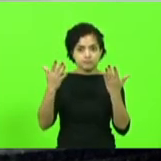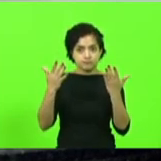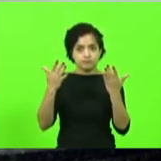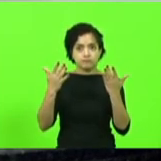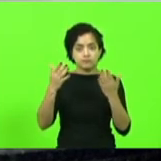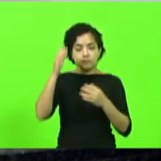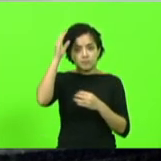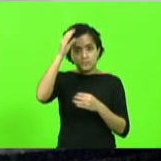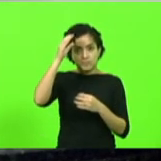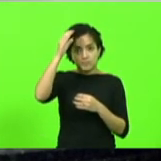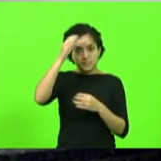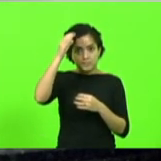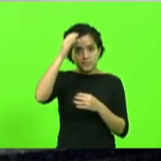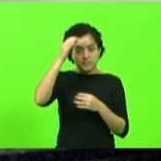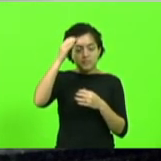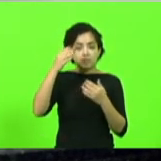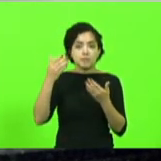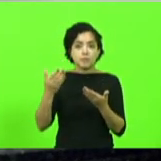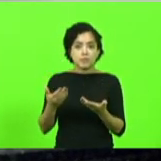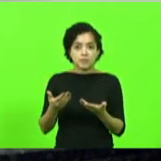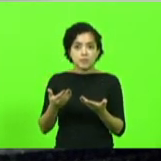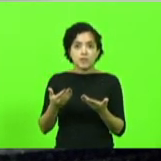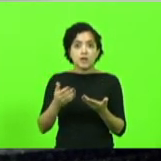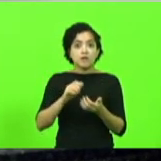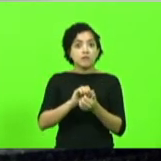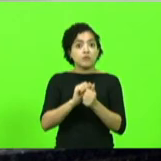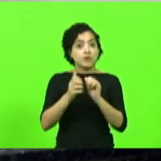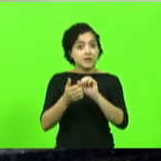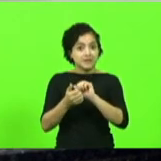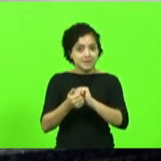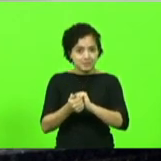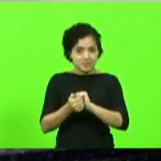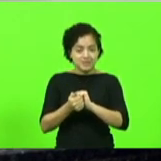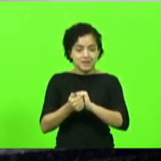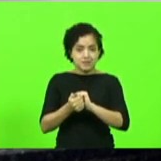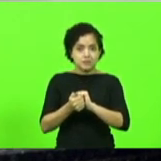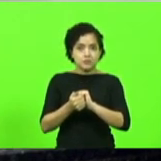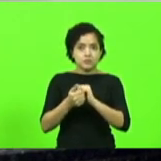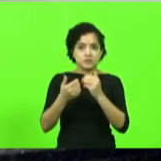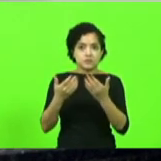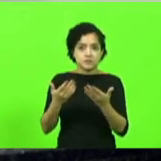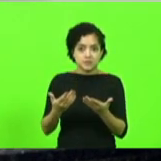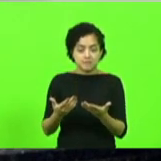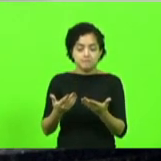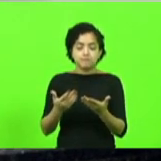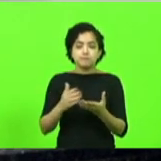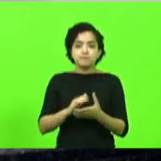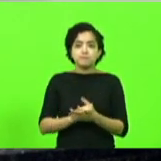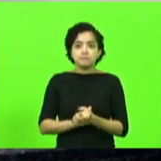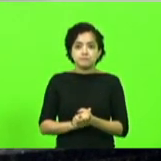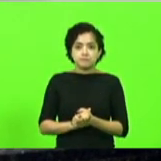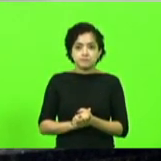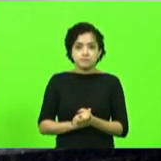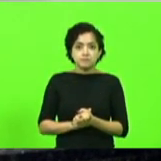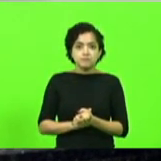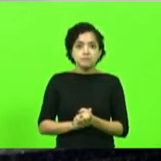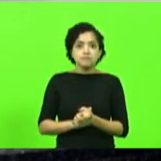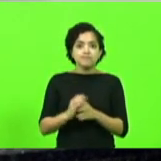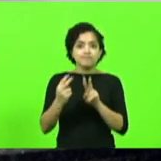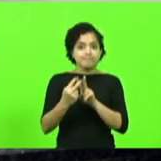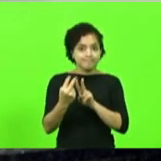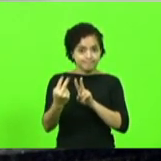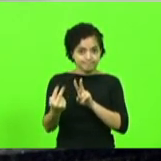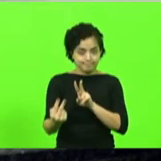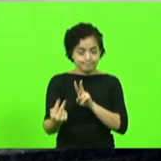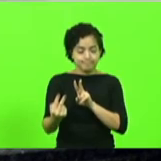conscientização foram adaptados de forma a serem realizados virtualmente.